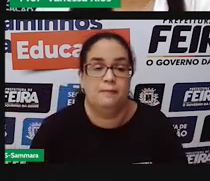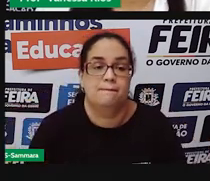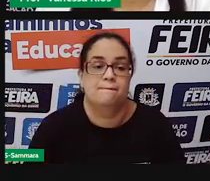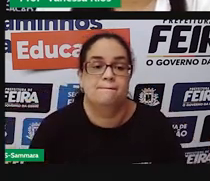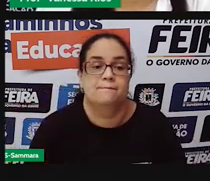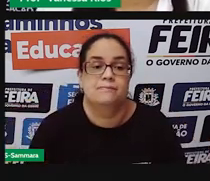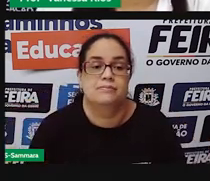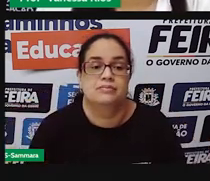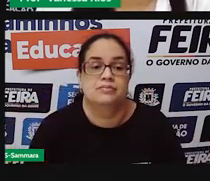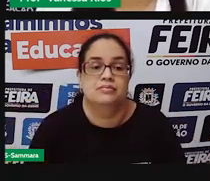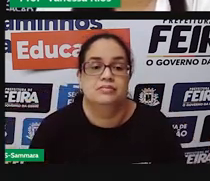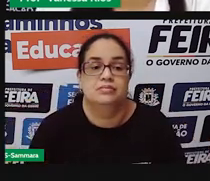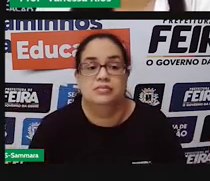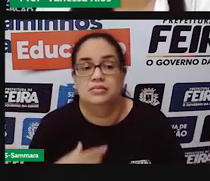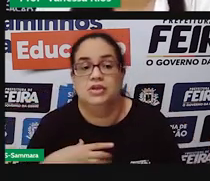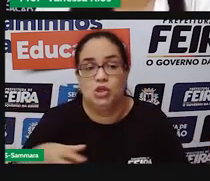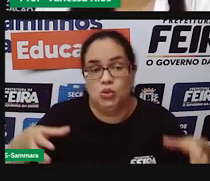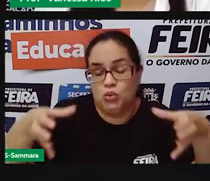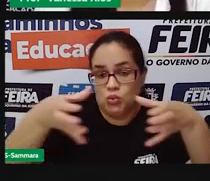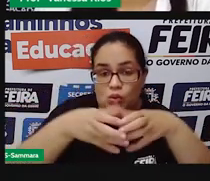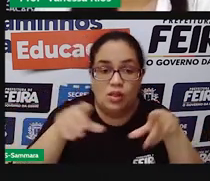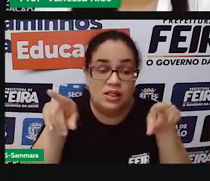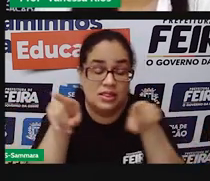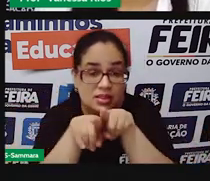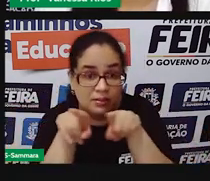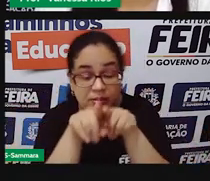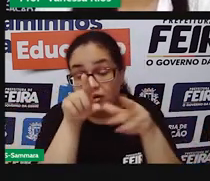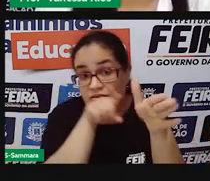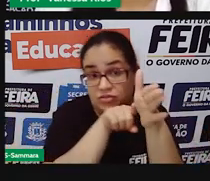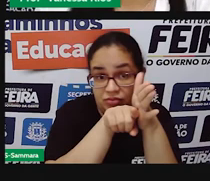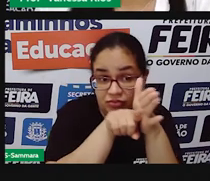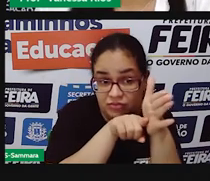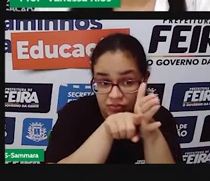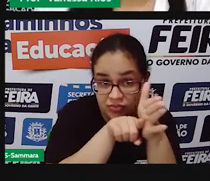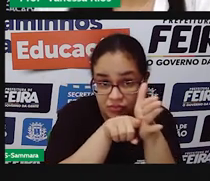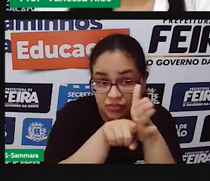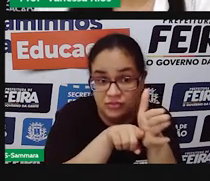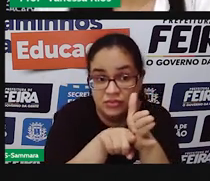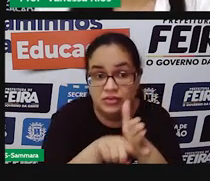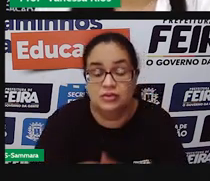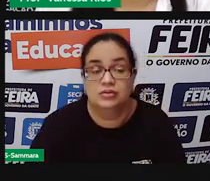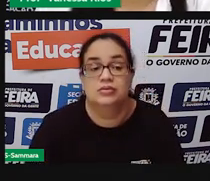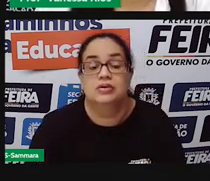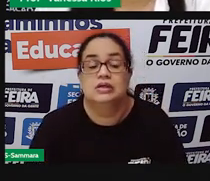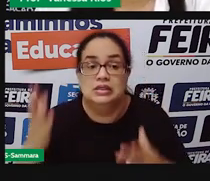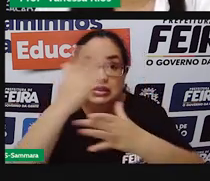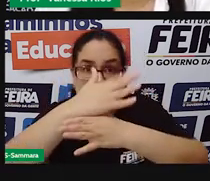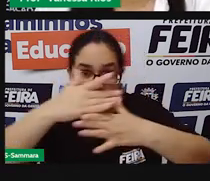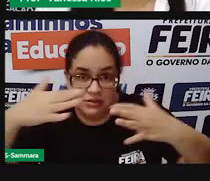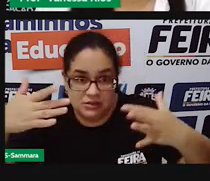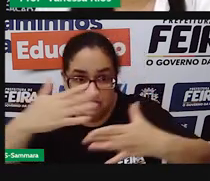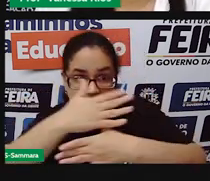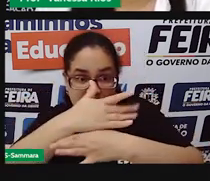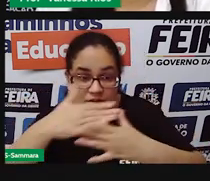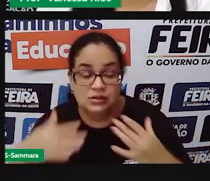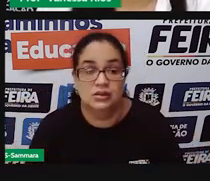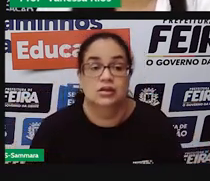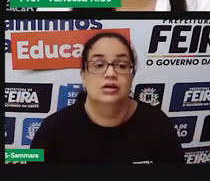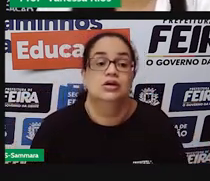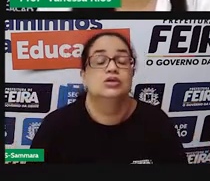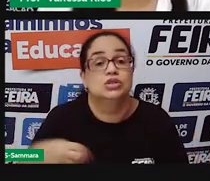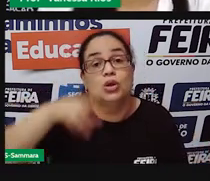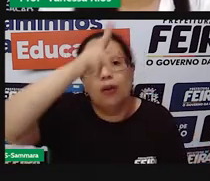legislar pelo Globo, devem também fiscalizar a Prefeitura de suas cidades, então fiscalizar se o